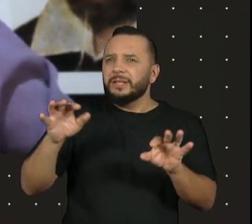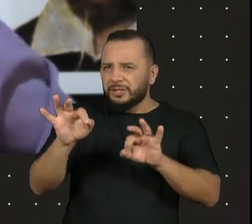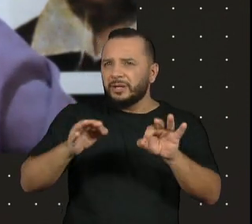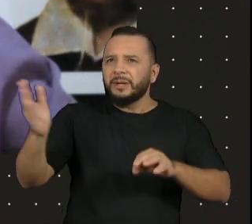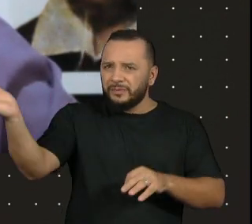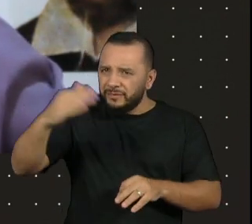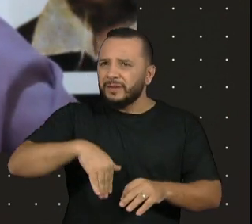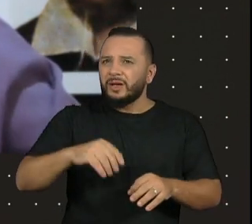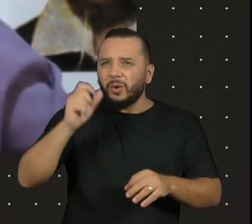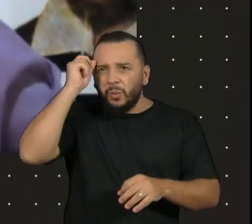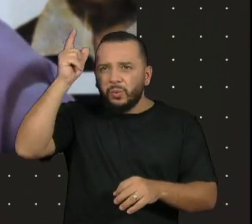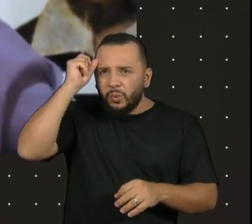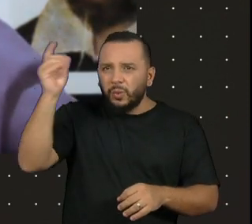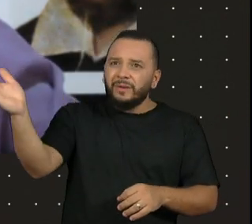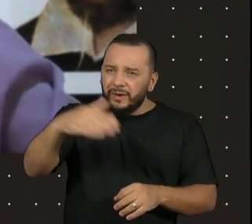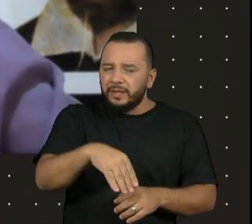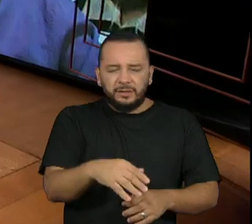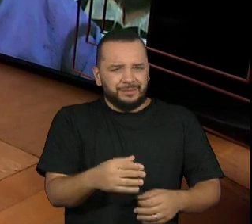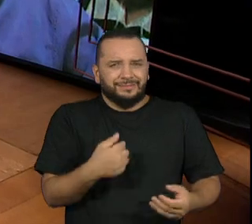E aí, cara,